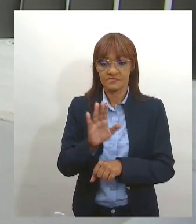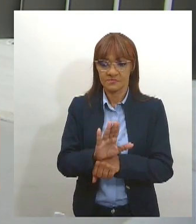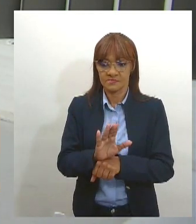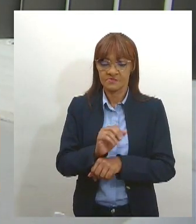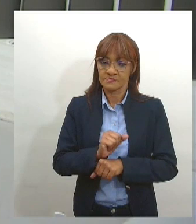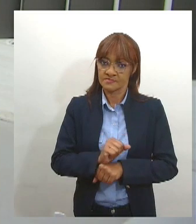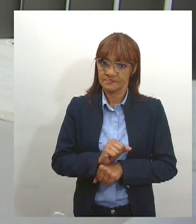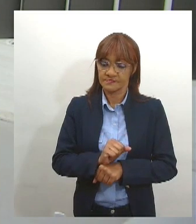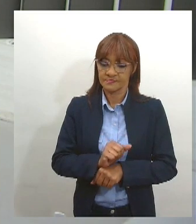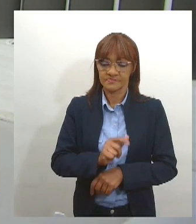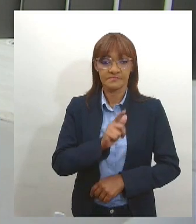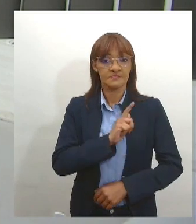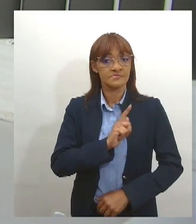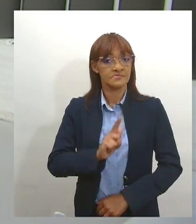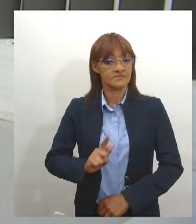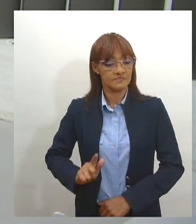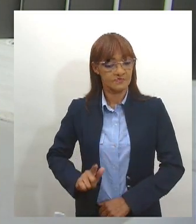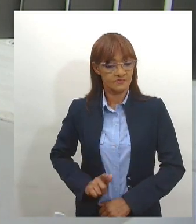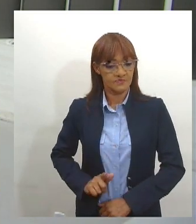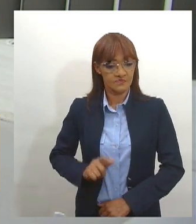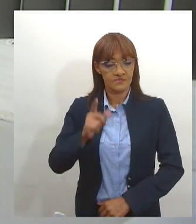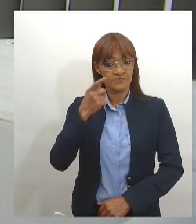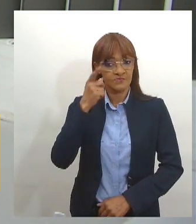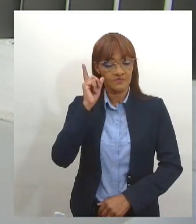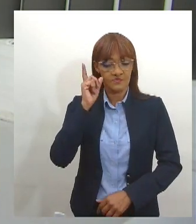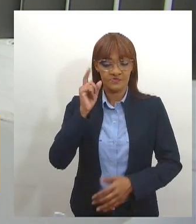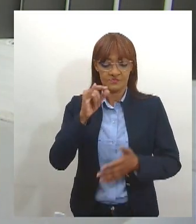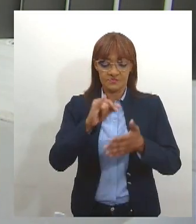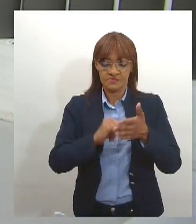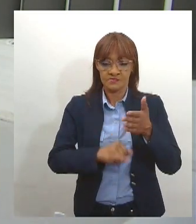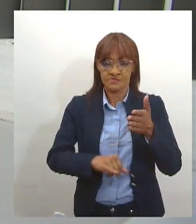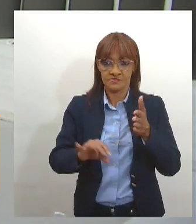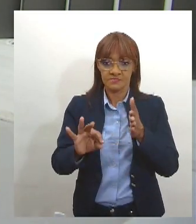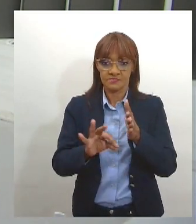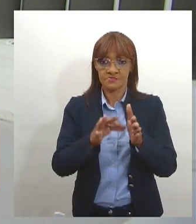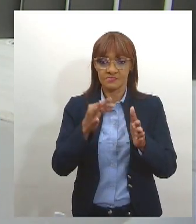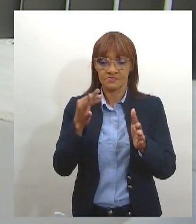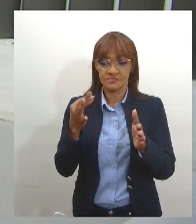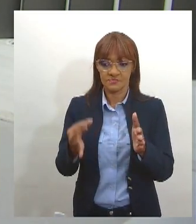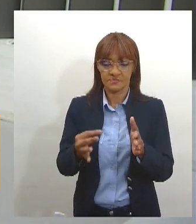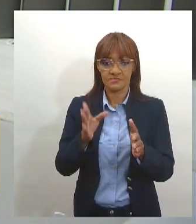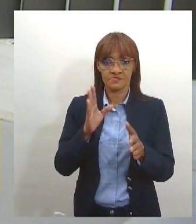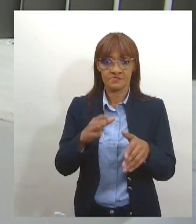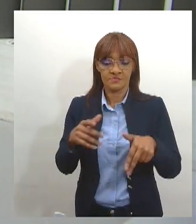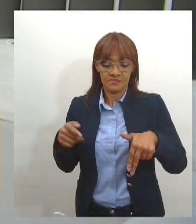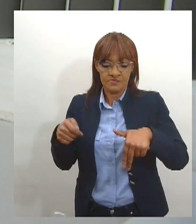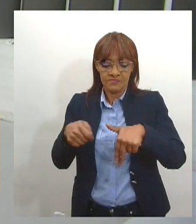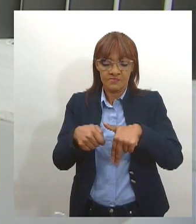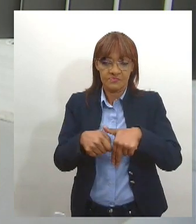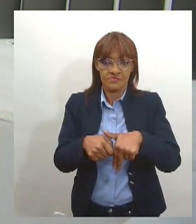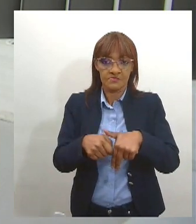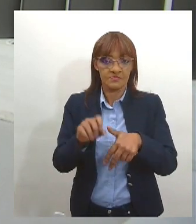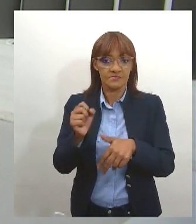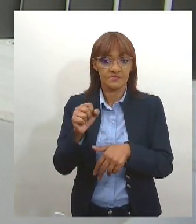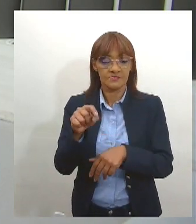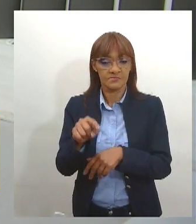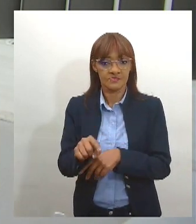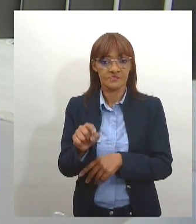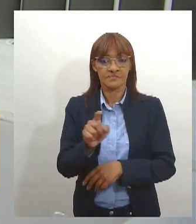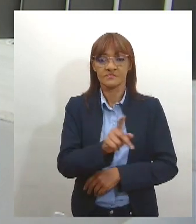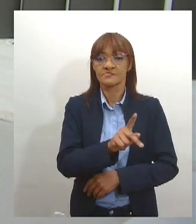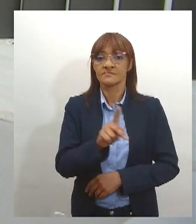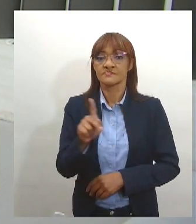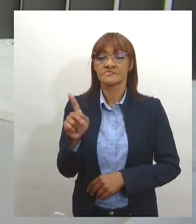Estado assinou ontem o decreto de nomeação do novo desembargador do Tribunal de Justiça de Sergipe. O presidente da LES, deputado